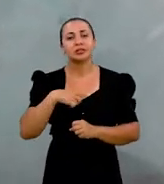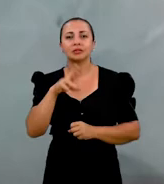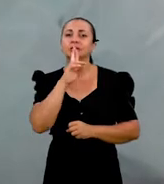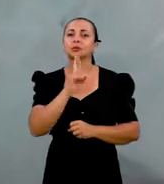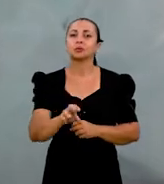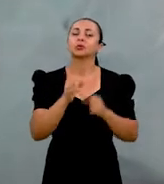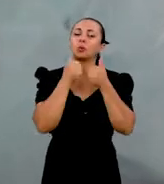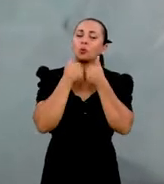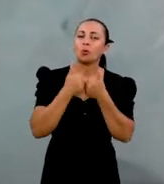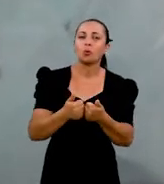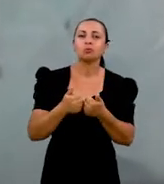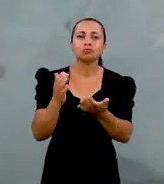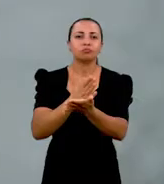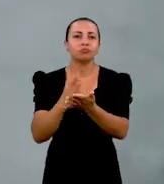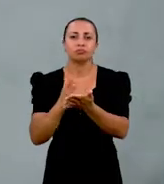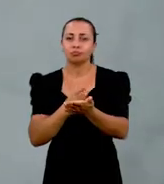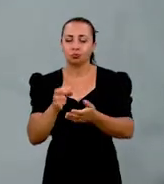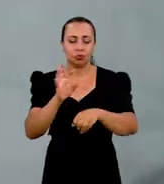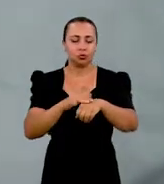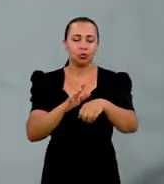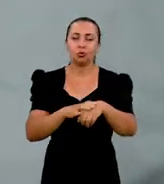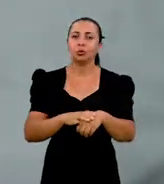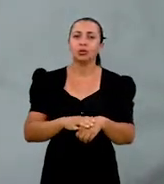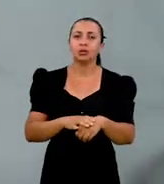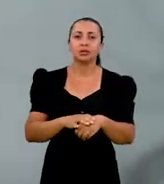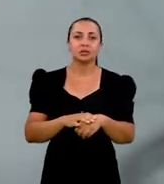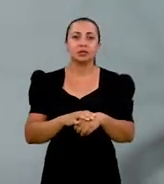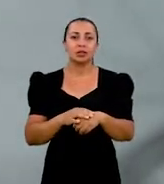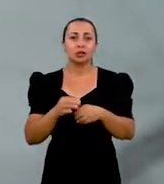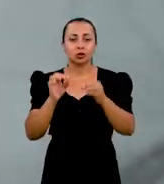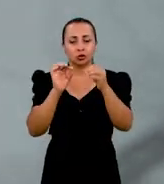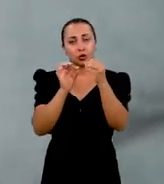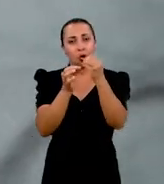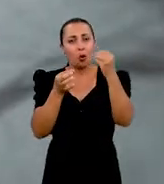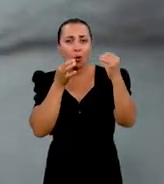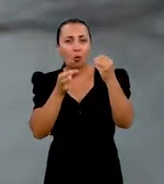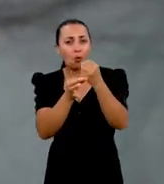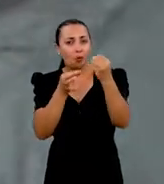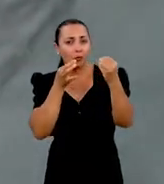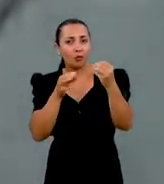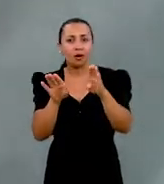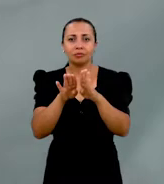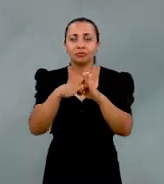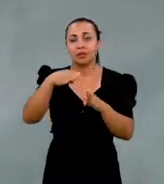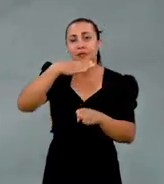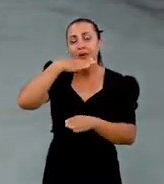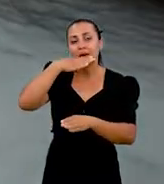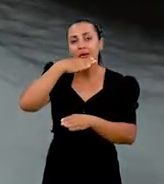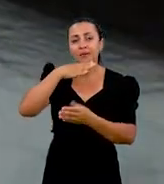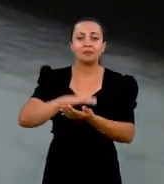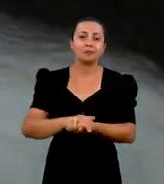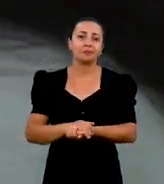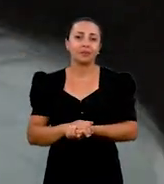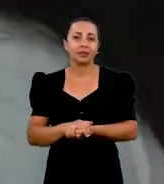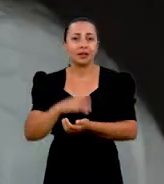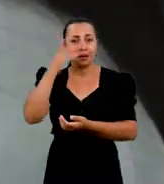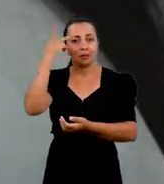já tivemos resultados bons em algumas doenças no controle de uva e manga. Também para